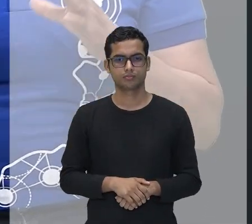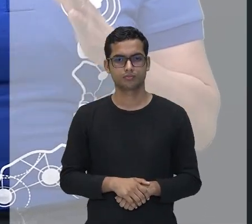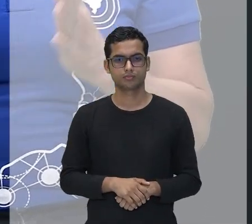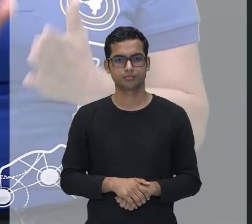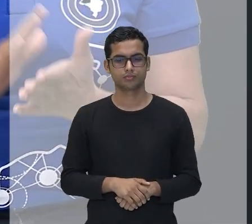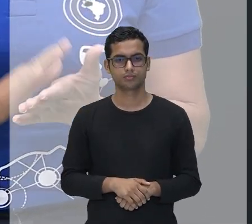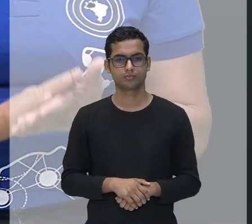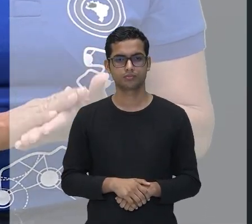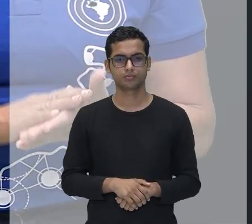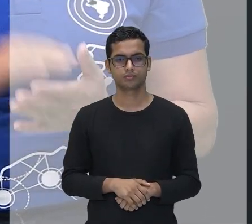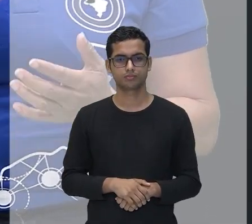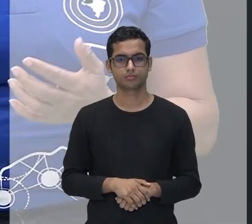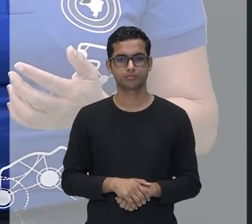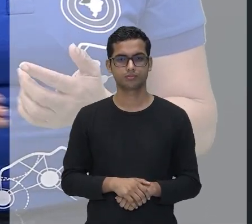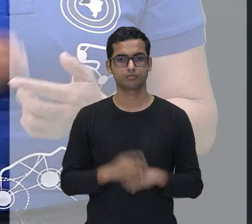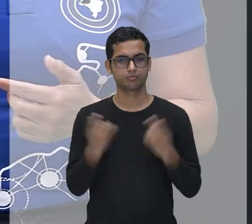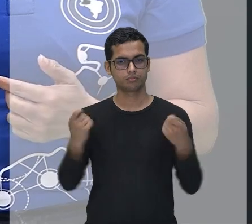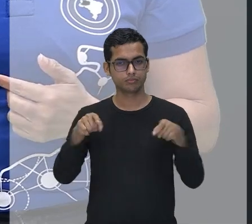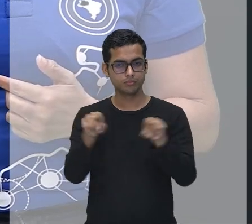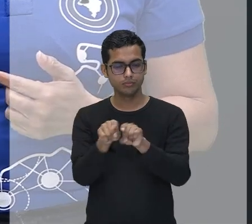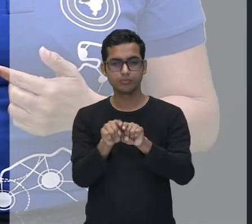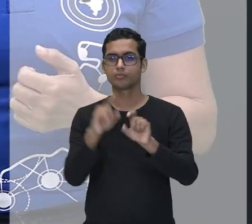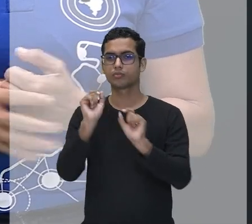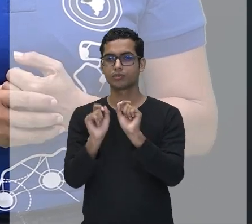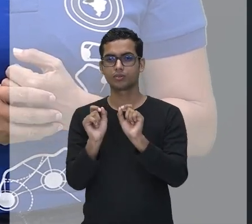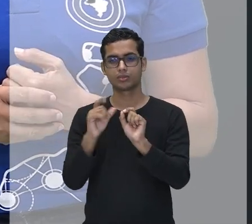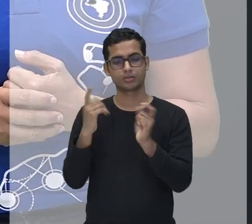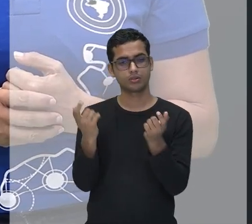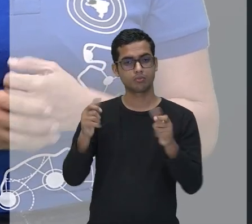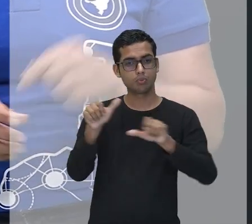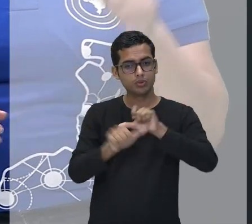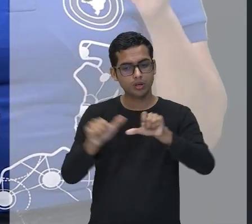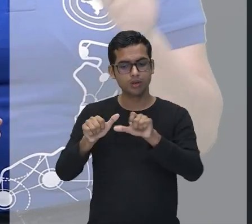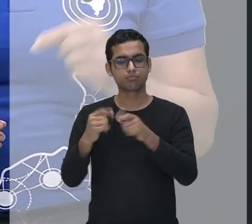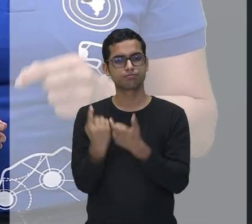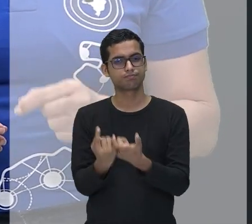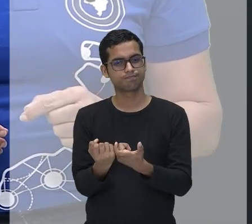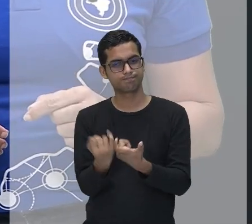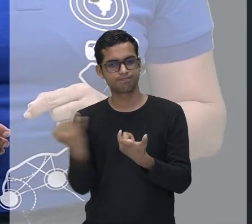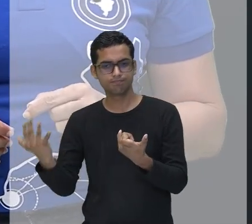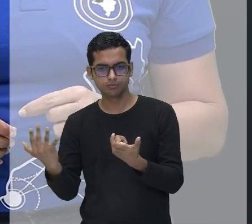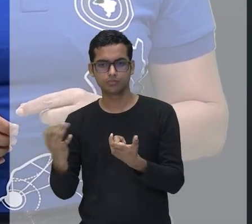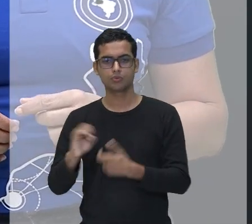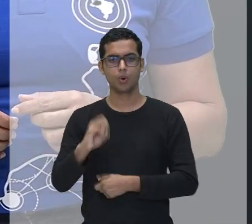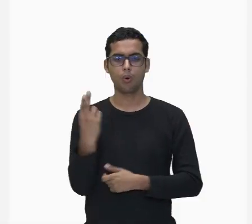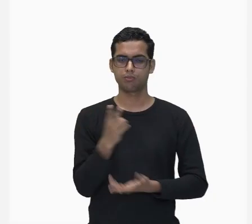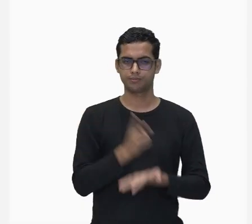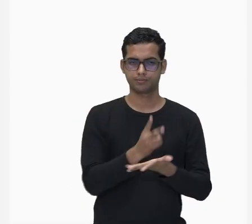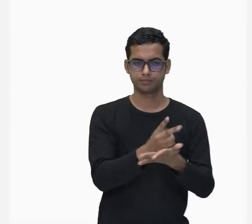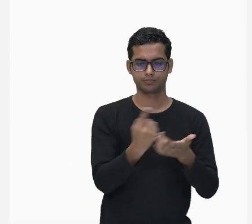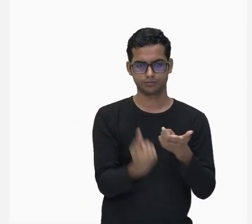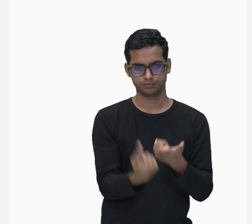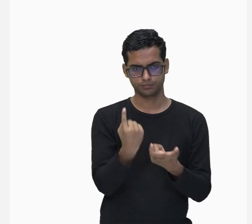Então, ele pode ir para o singular e para o plural. Segunda regra.